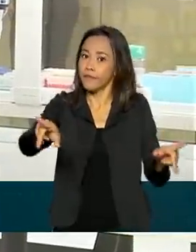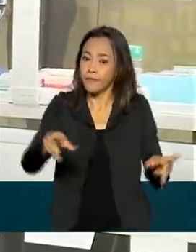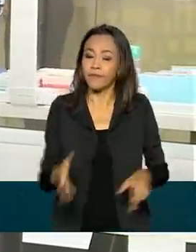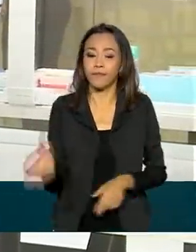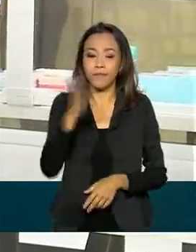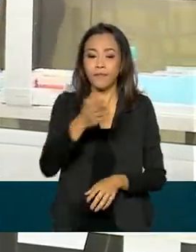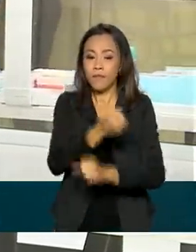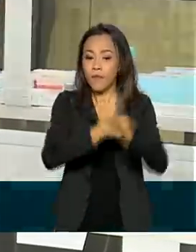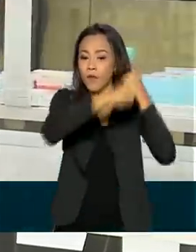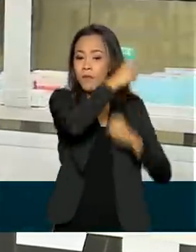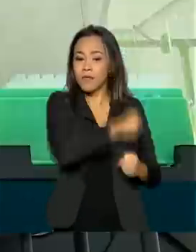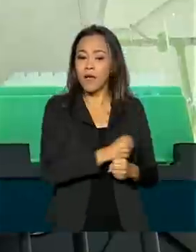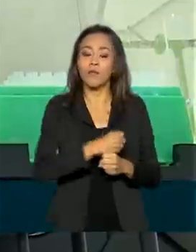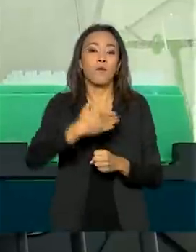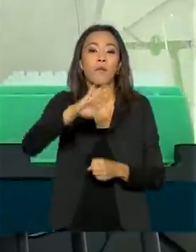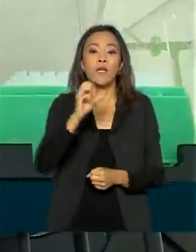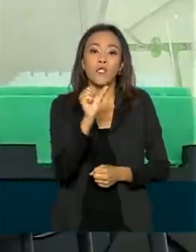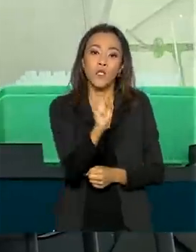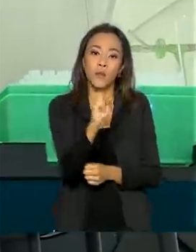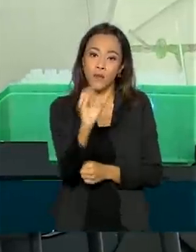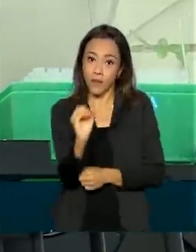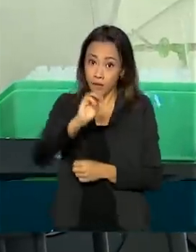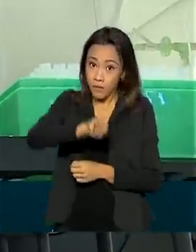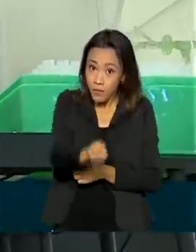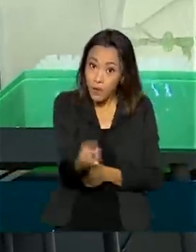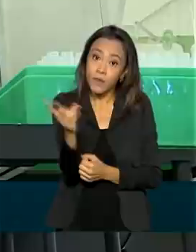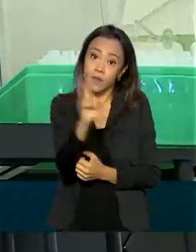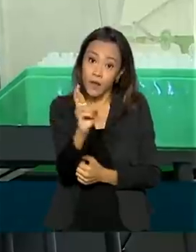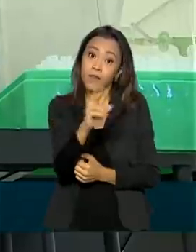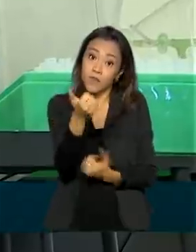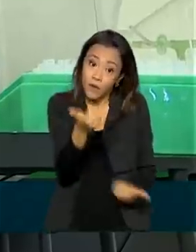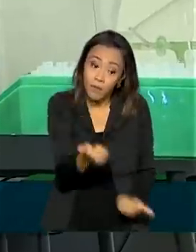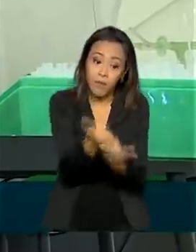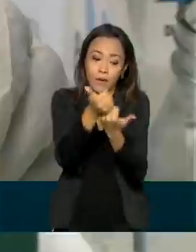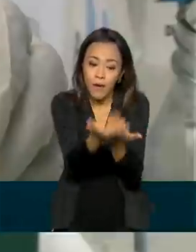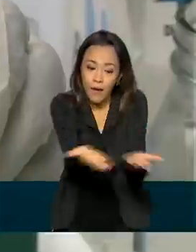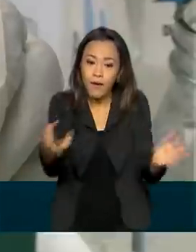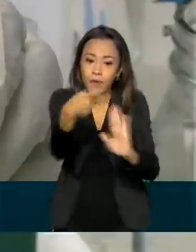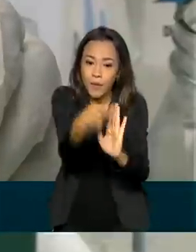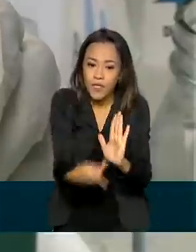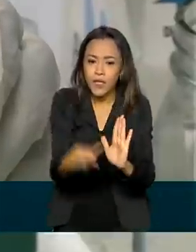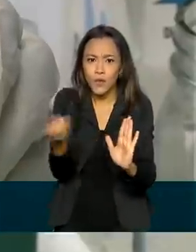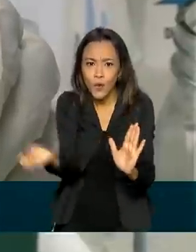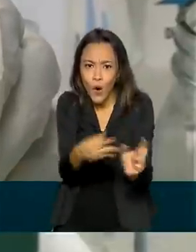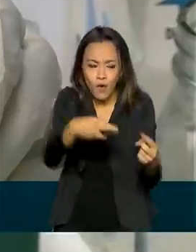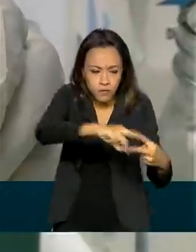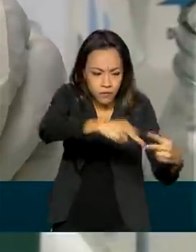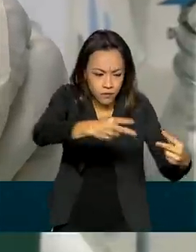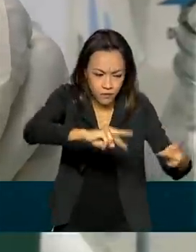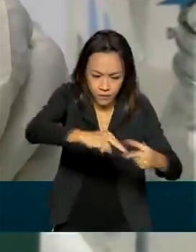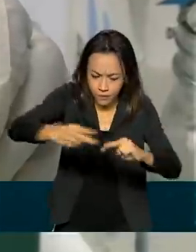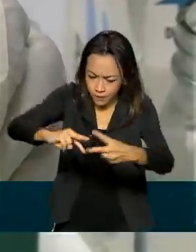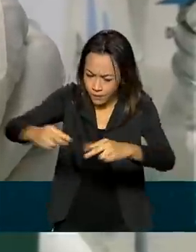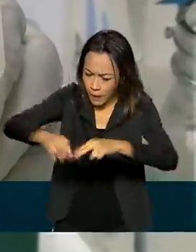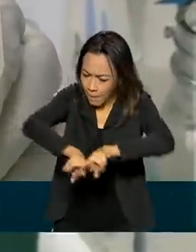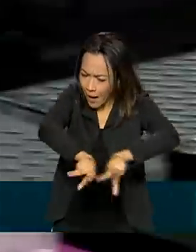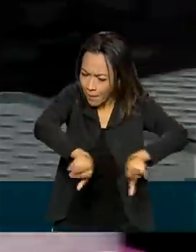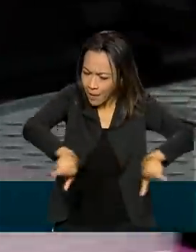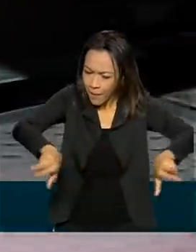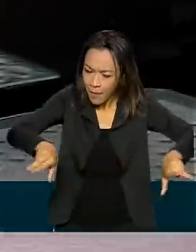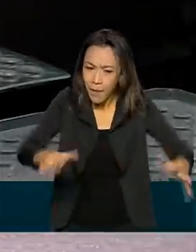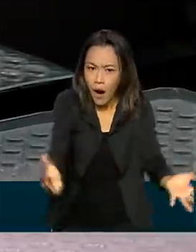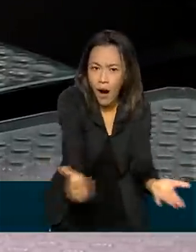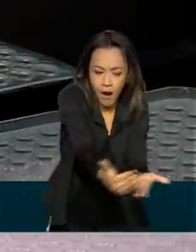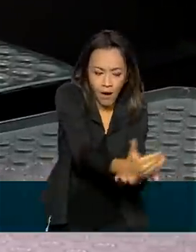mais de 80 milhões de reais foram investidos no projeto, apoio que ajudou na coleta de novos DNAs e em inúmeras investigações,